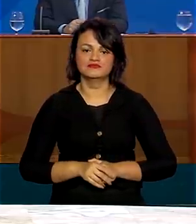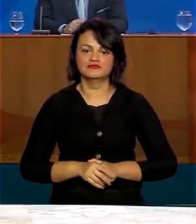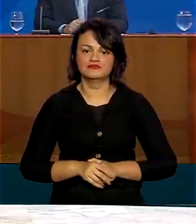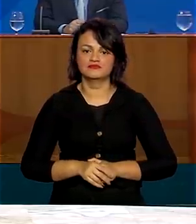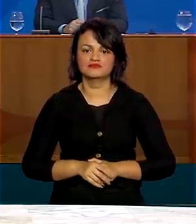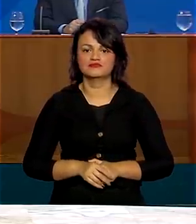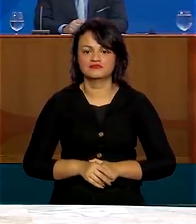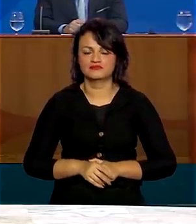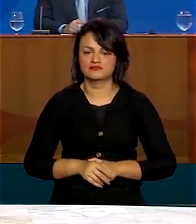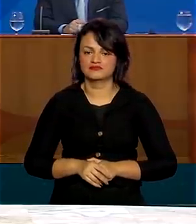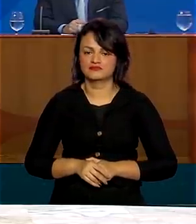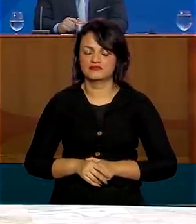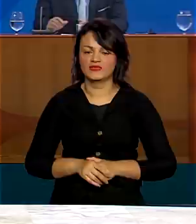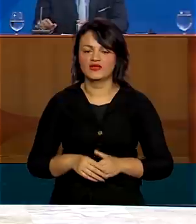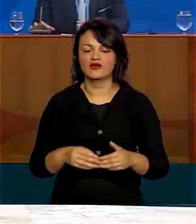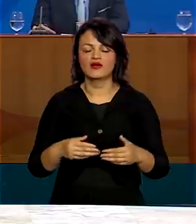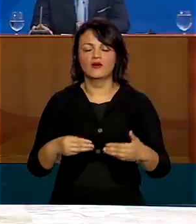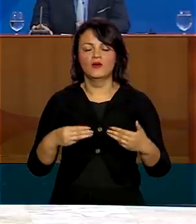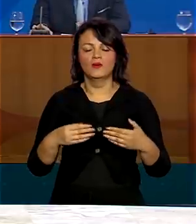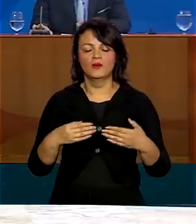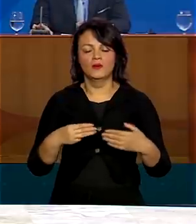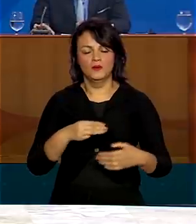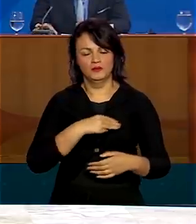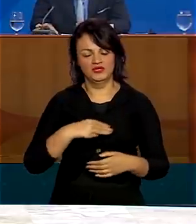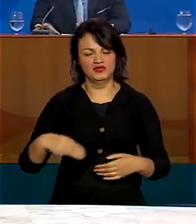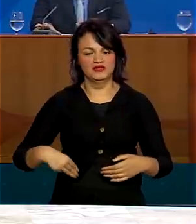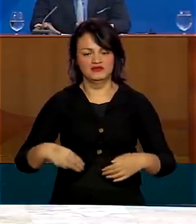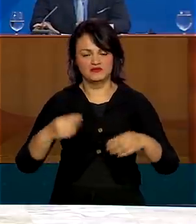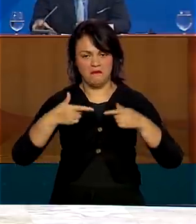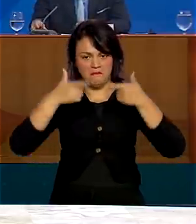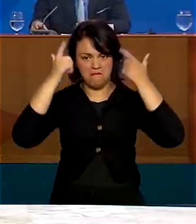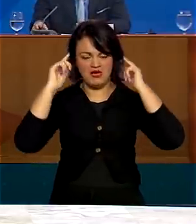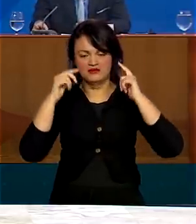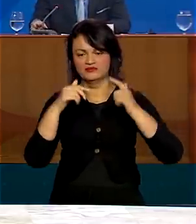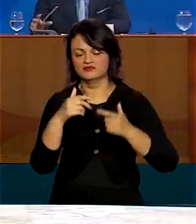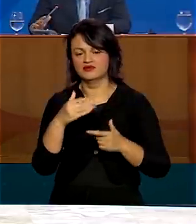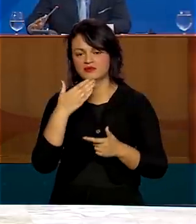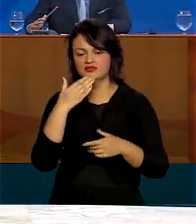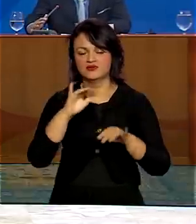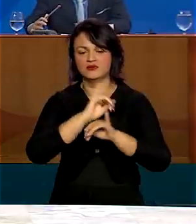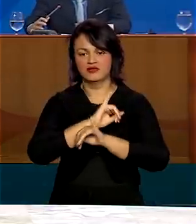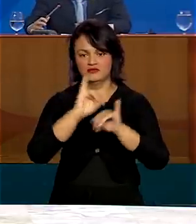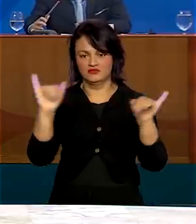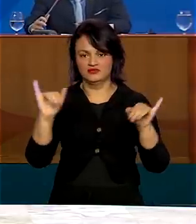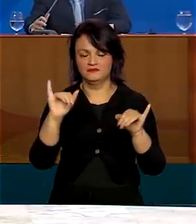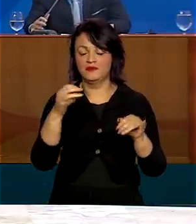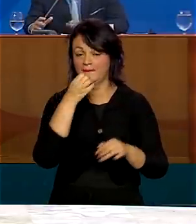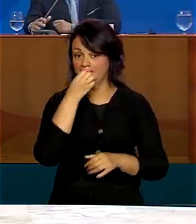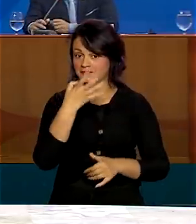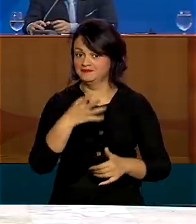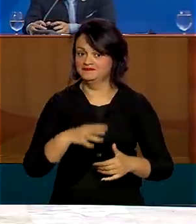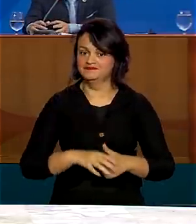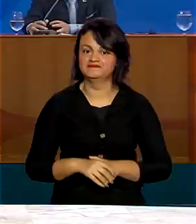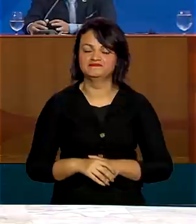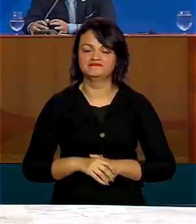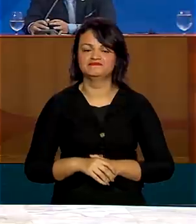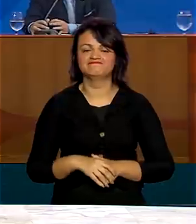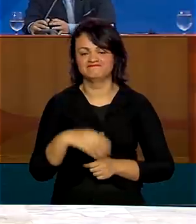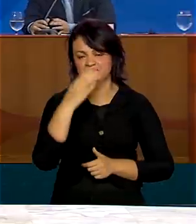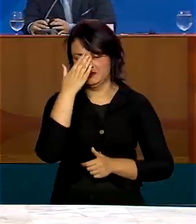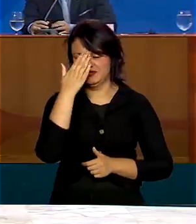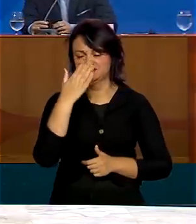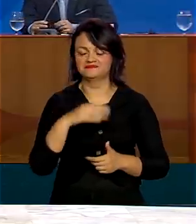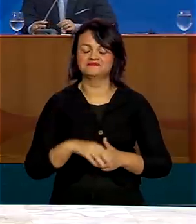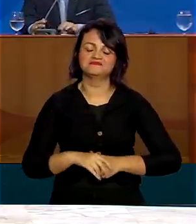Senhores, o ministro Marcos Pontes pediu a palavra para dar um anúncio que ele disse que é muito bom. Obrigado,